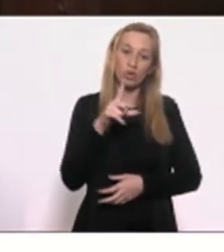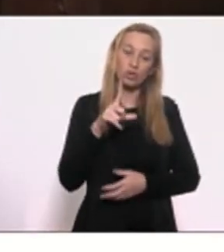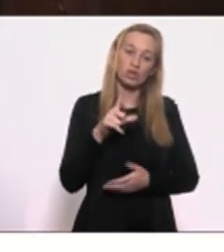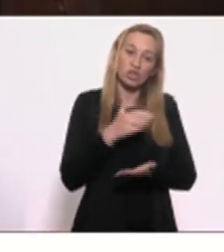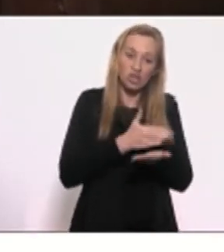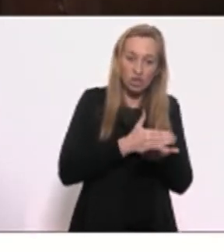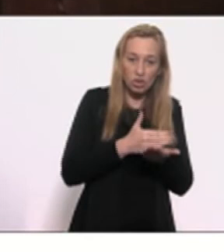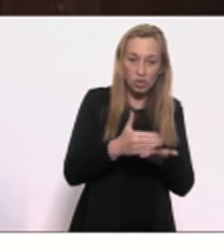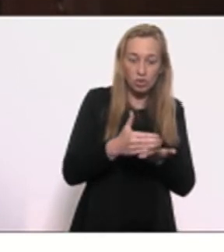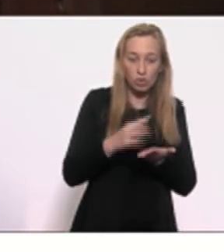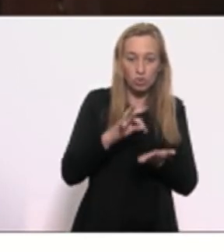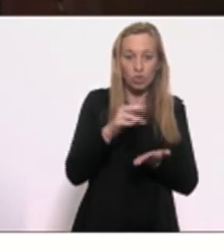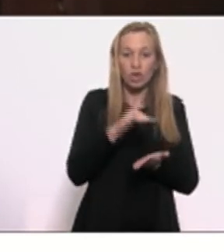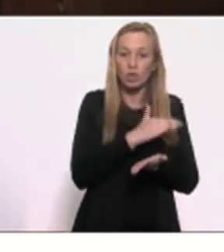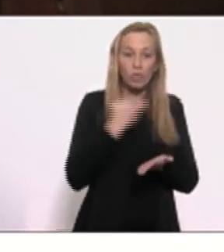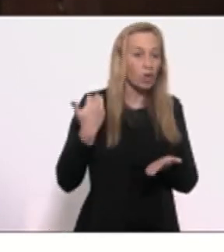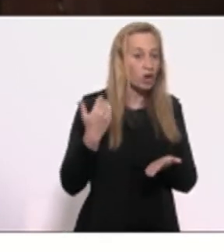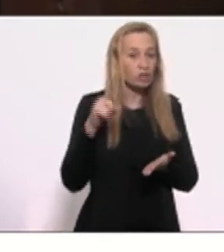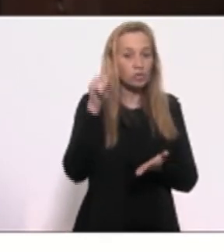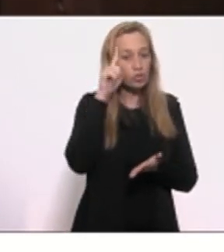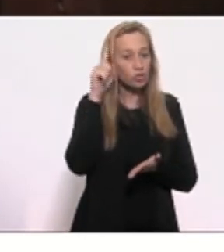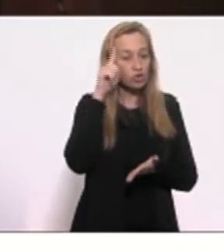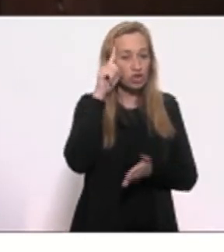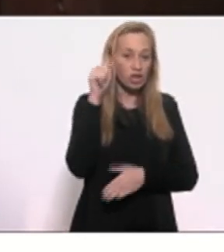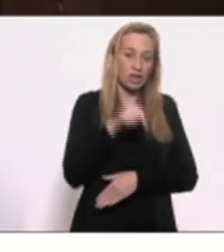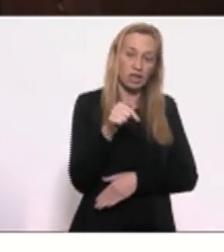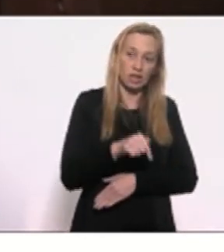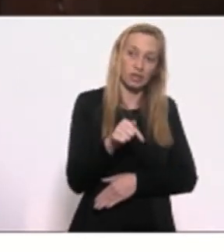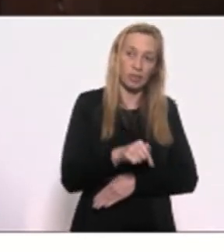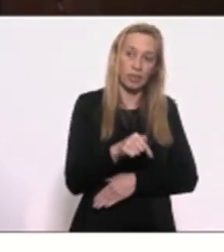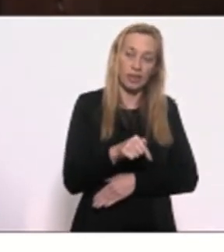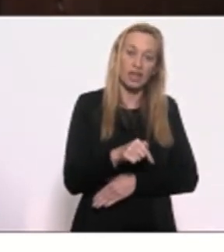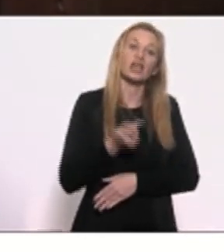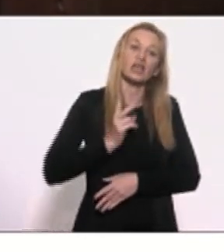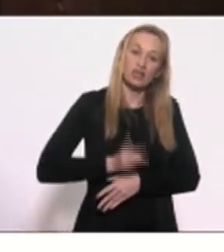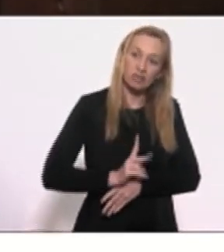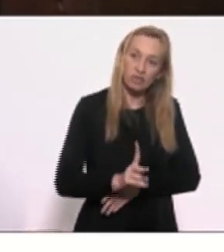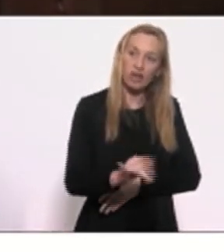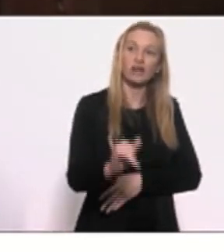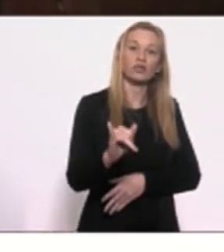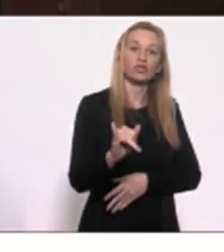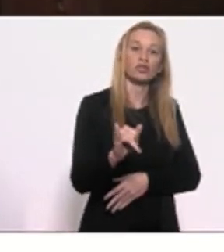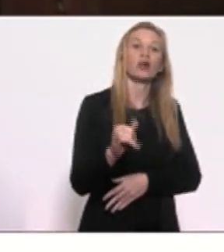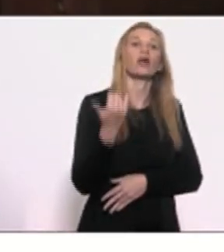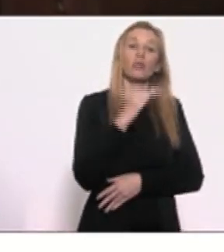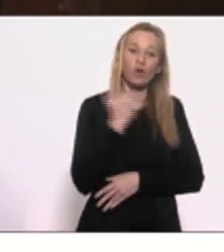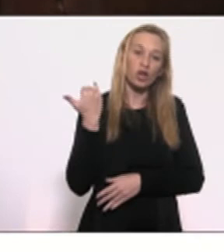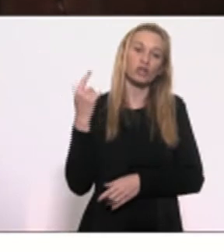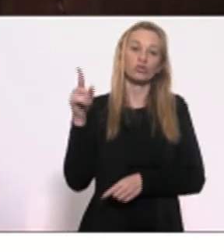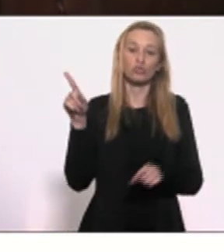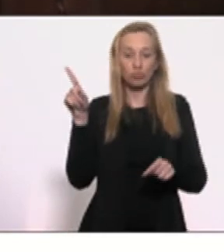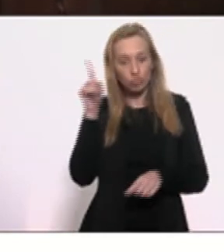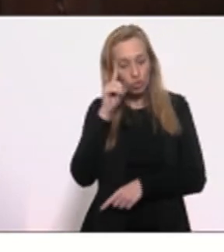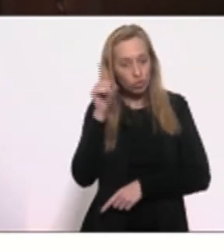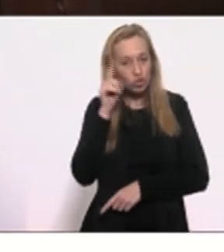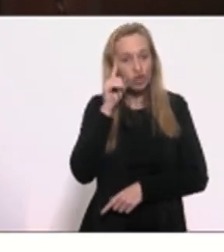legislatura está morrendo todos os dias aqui e vai continuar morrendo todos os dias